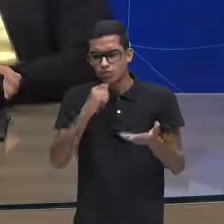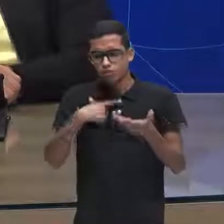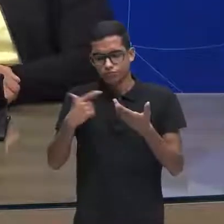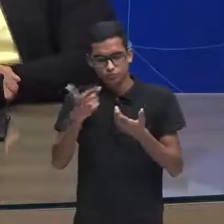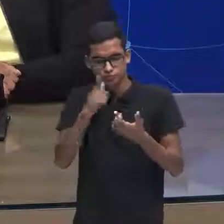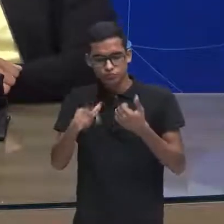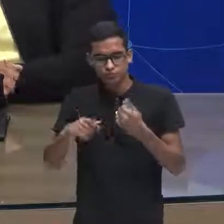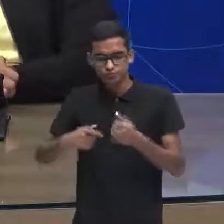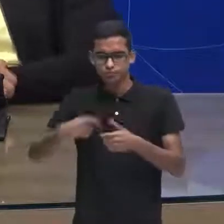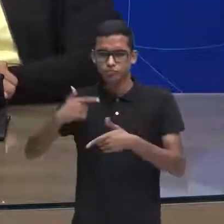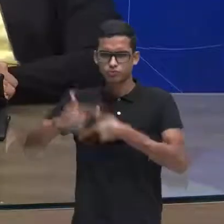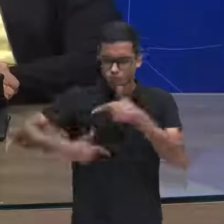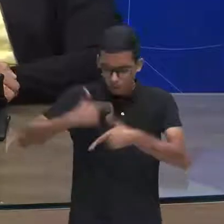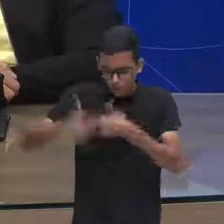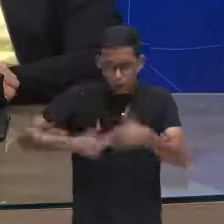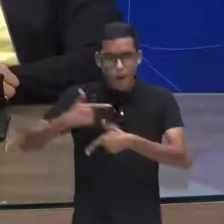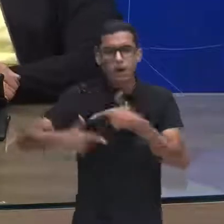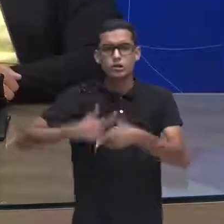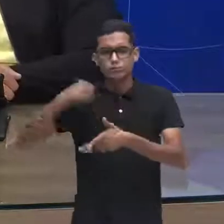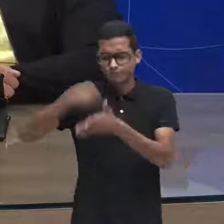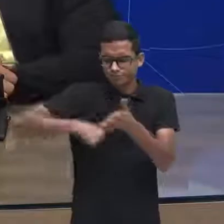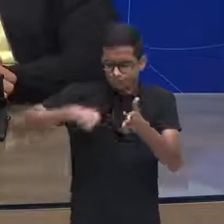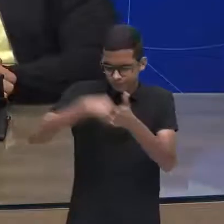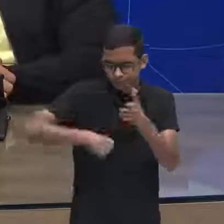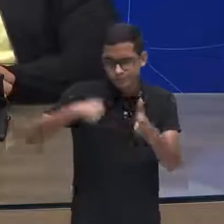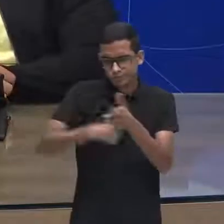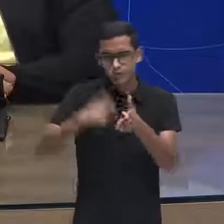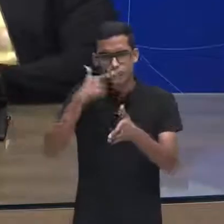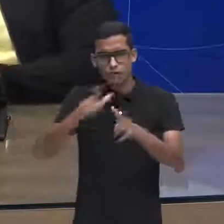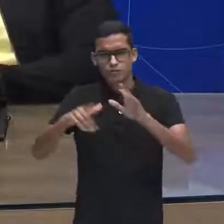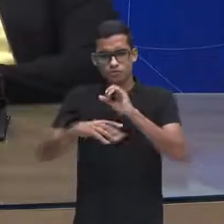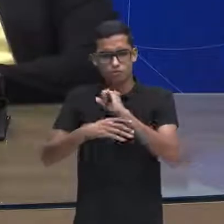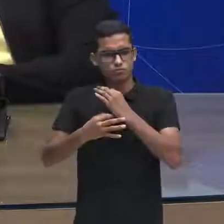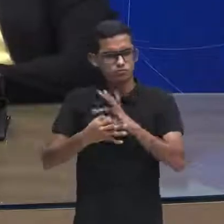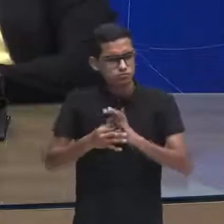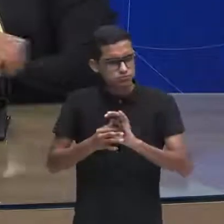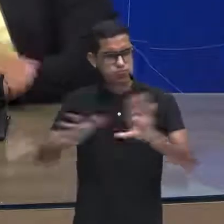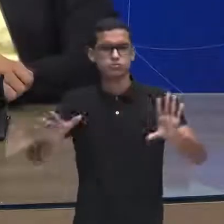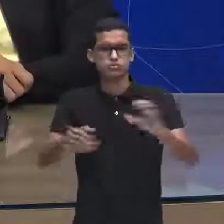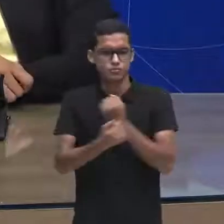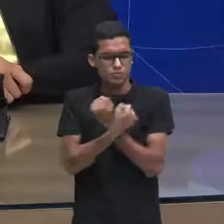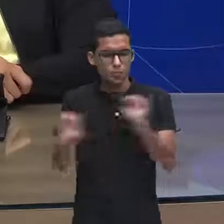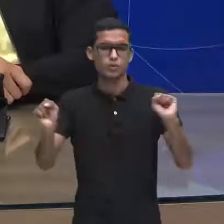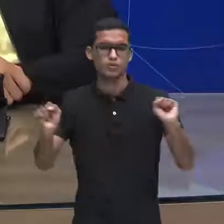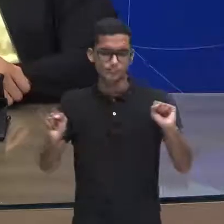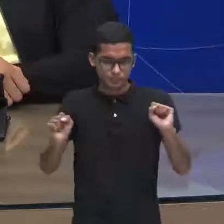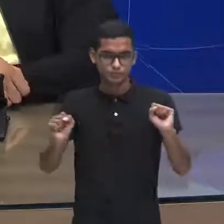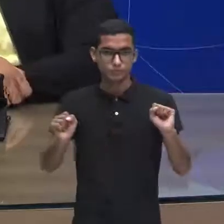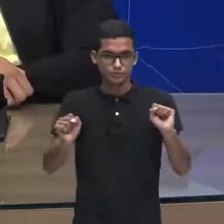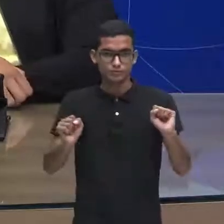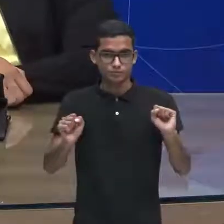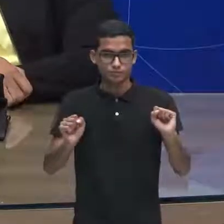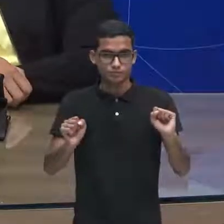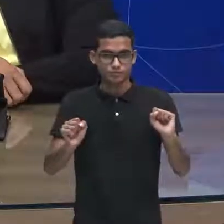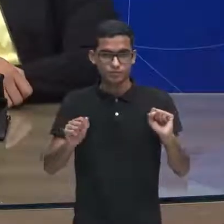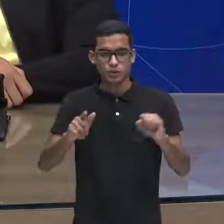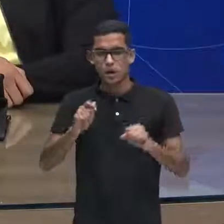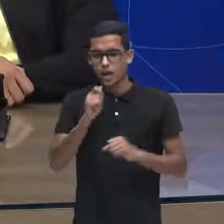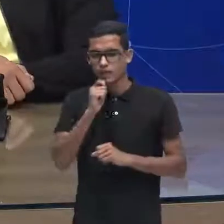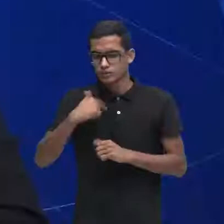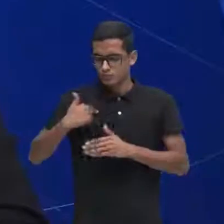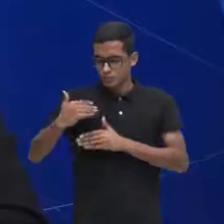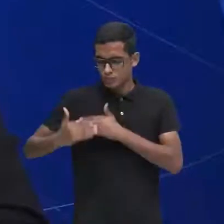estou trabalhando sou sendo eu sou sendo o caminho ainda então venho trabalhando para me libertar